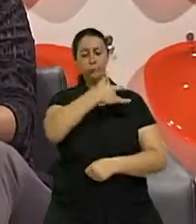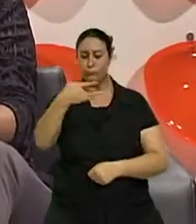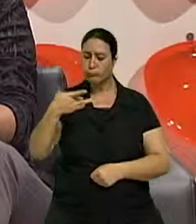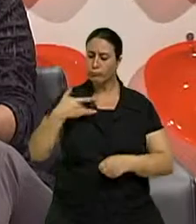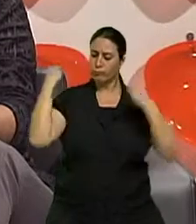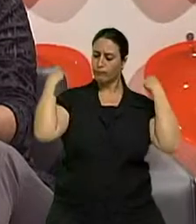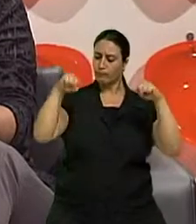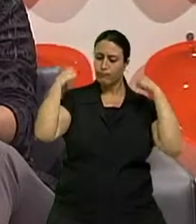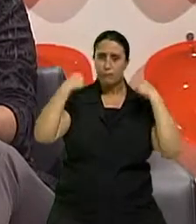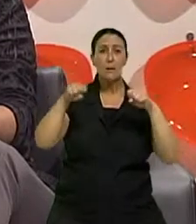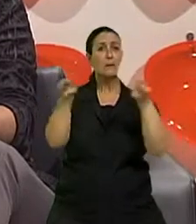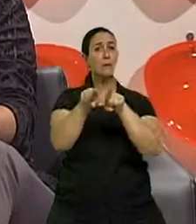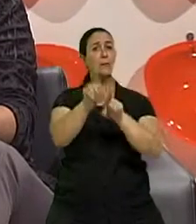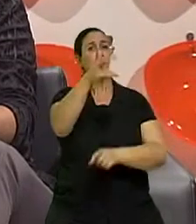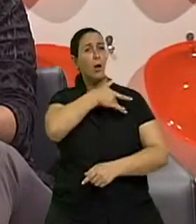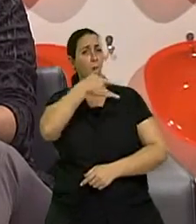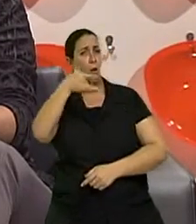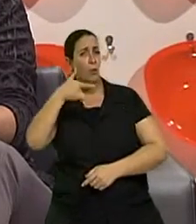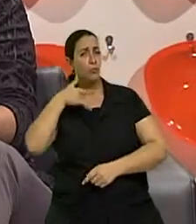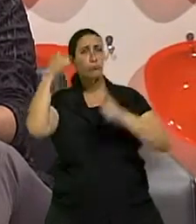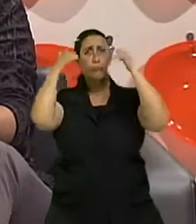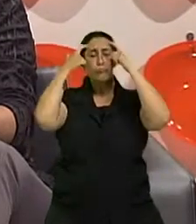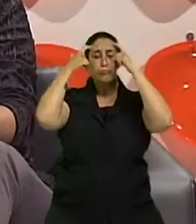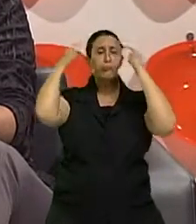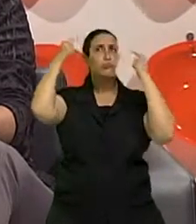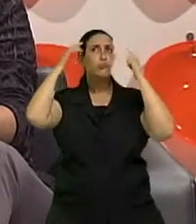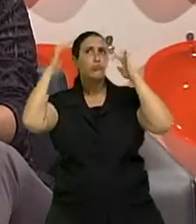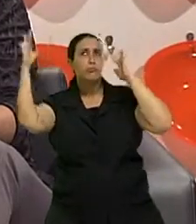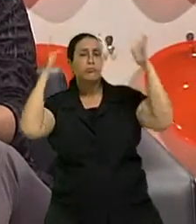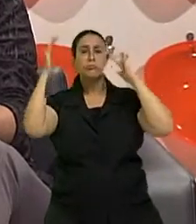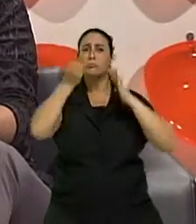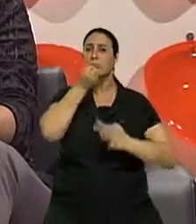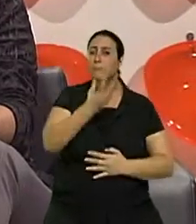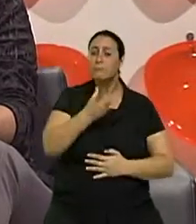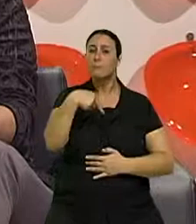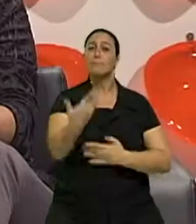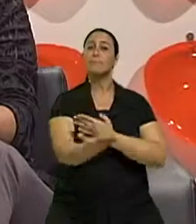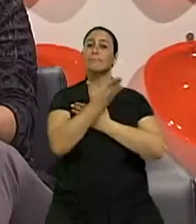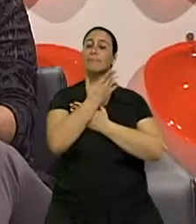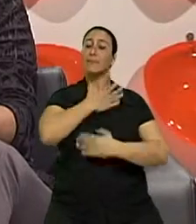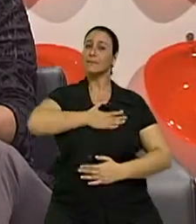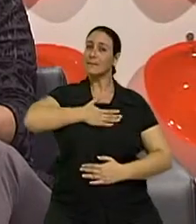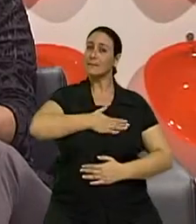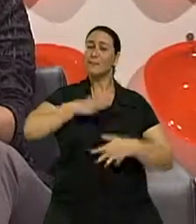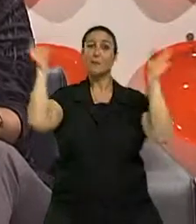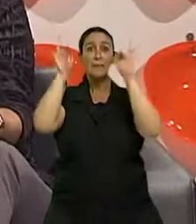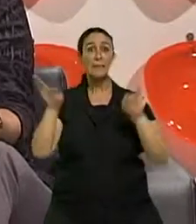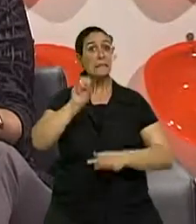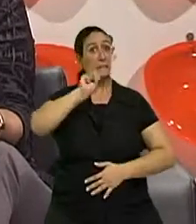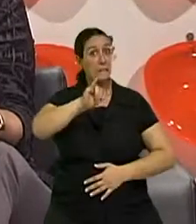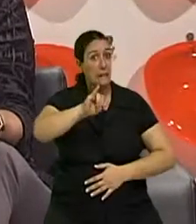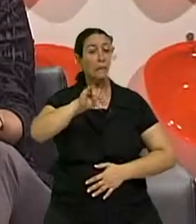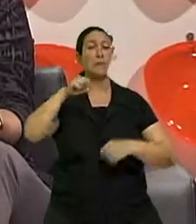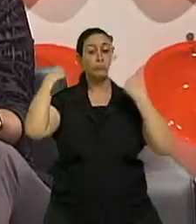mental tem sido desafio para evitar doenças envelhecer com mais alegria e a prática diária de atividades físicas é